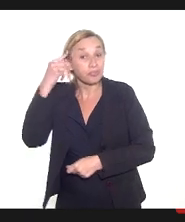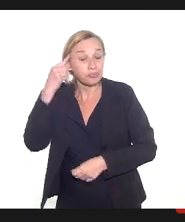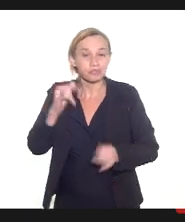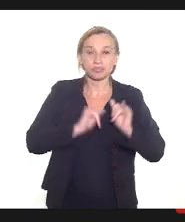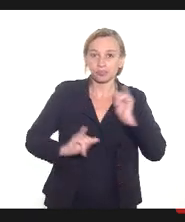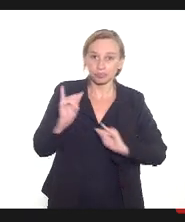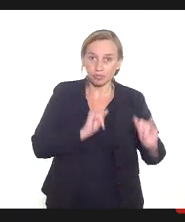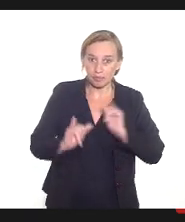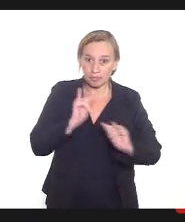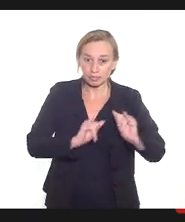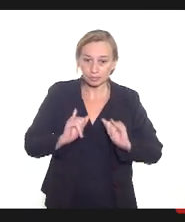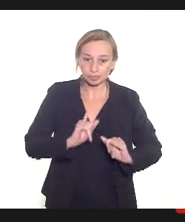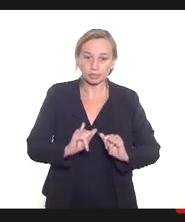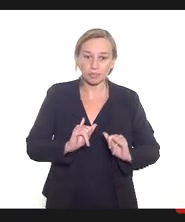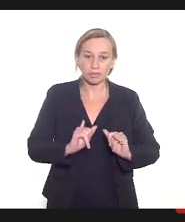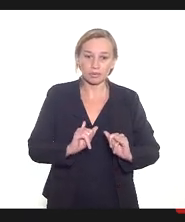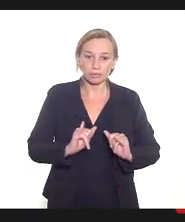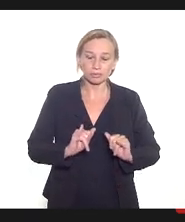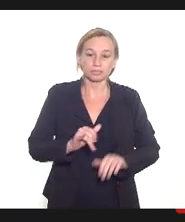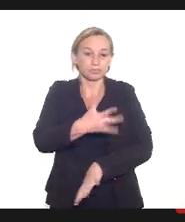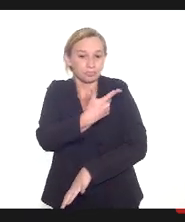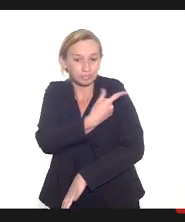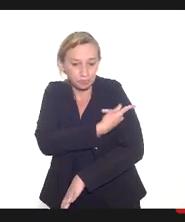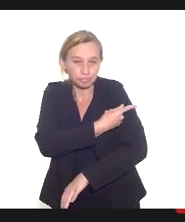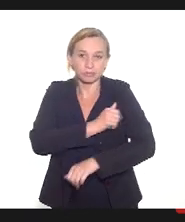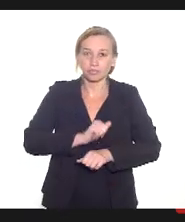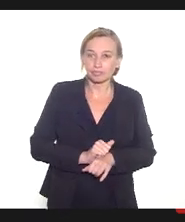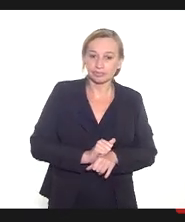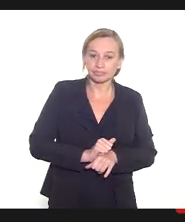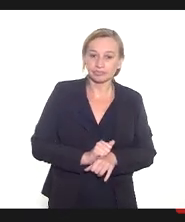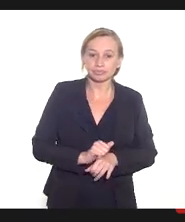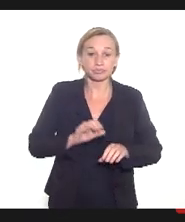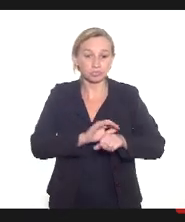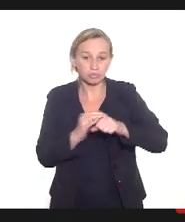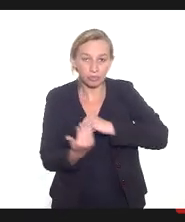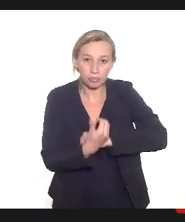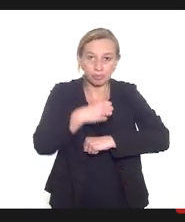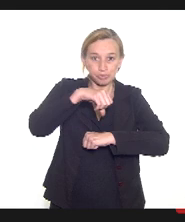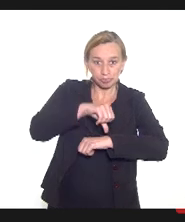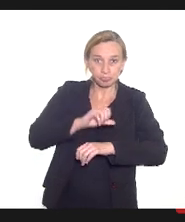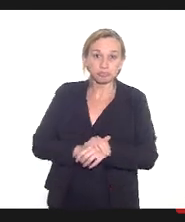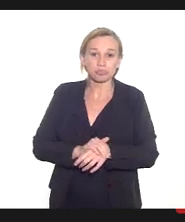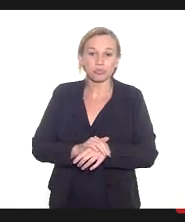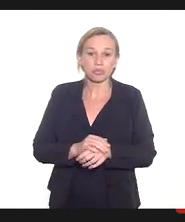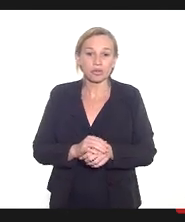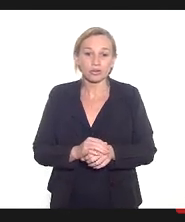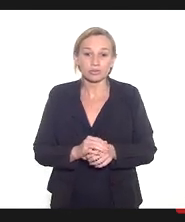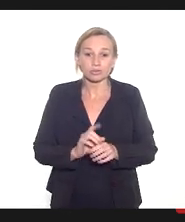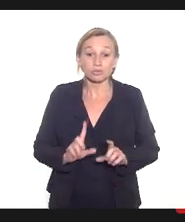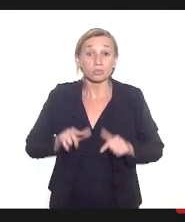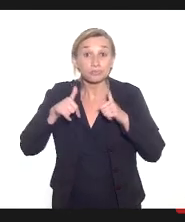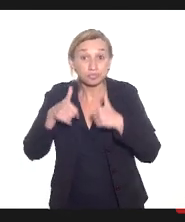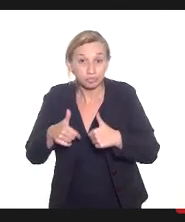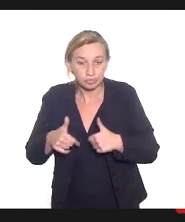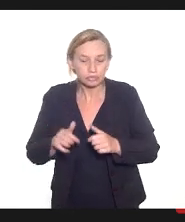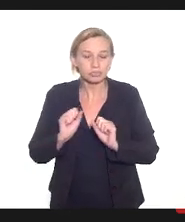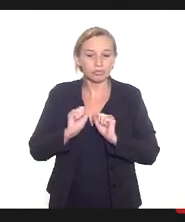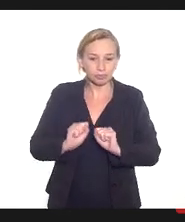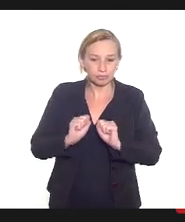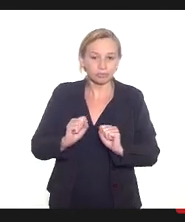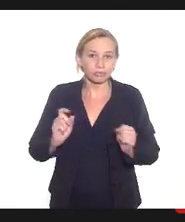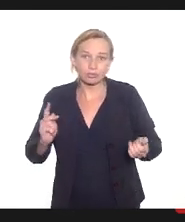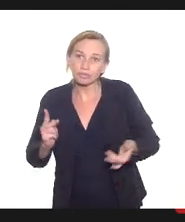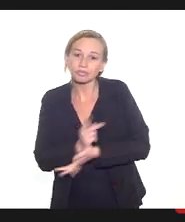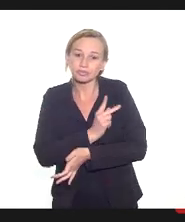informação sobre a vacinação sobre o covid sobre reações que a vacina possa